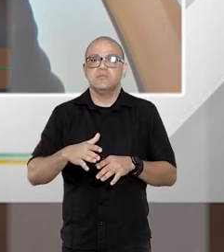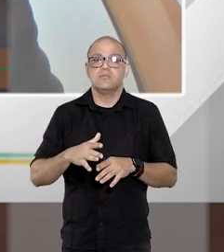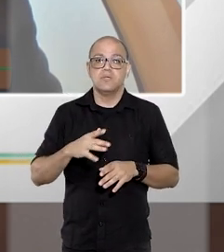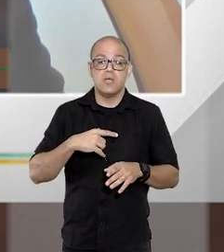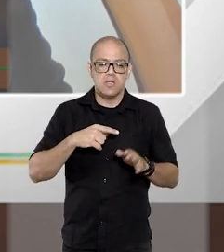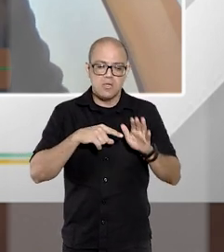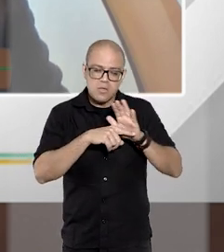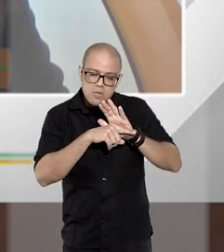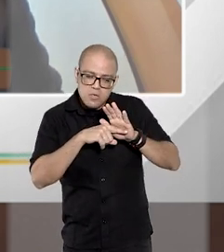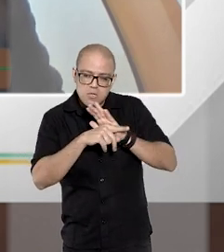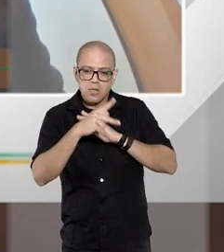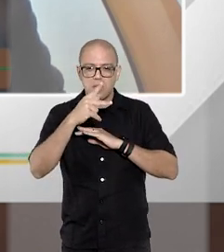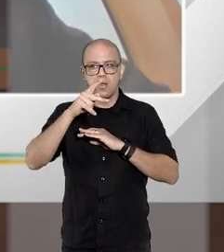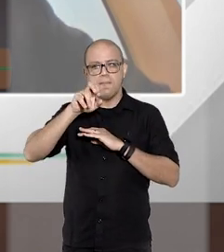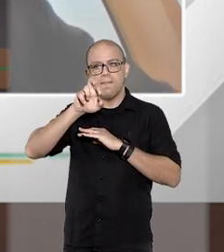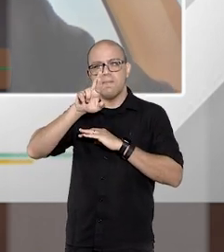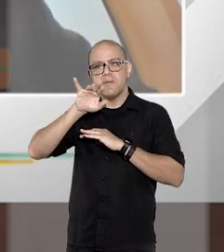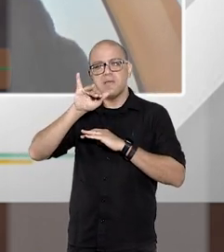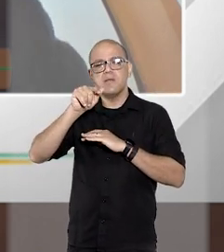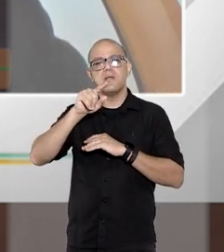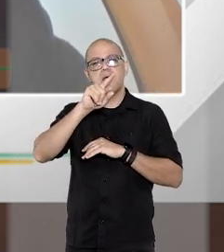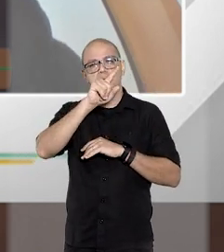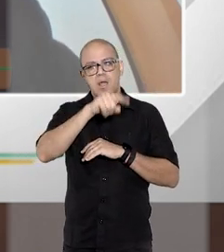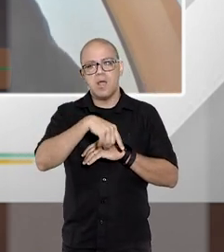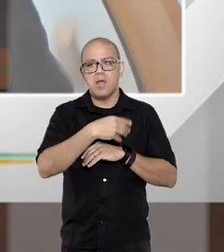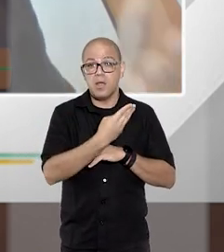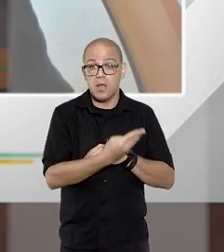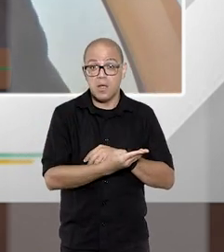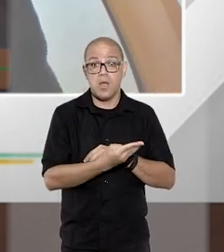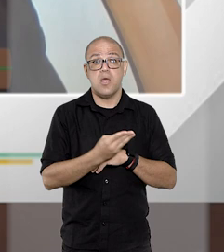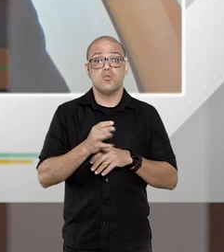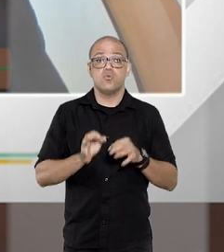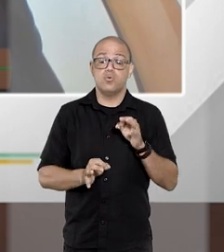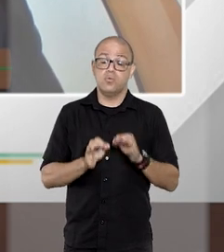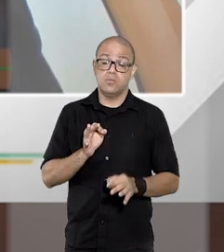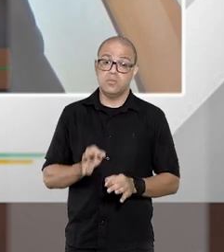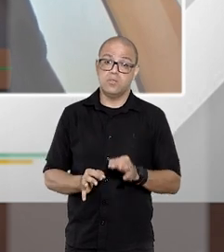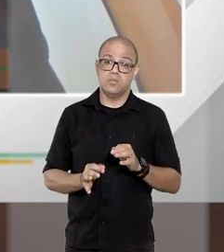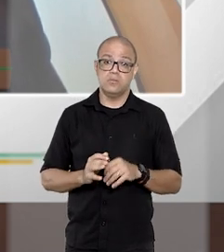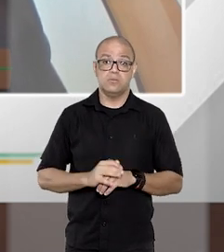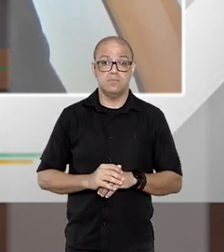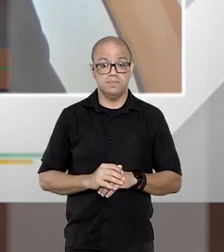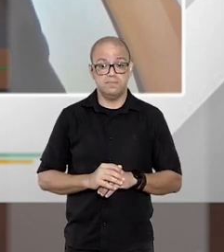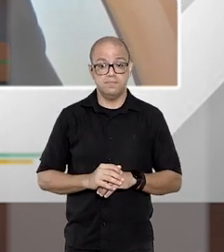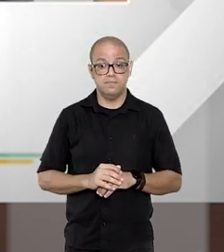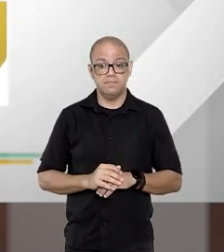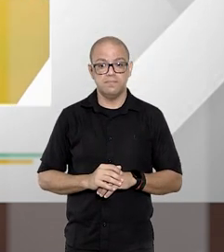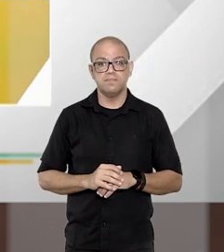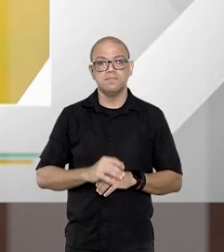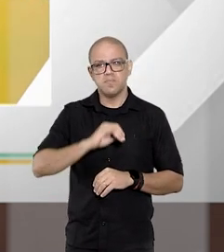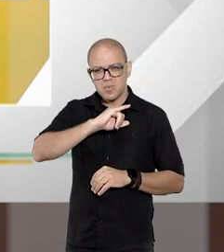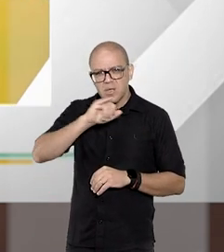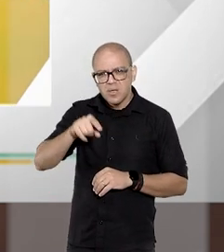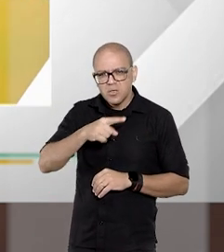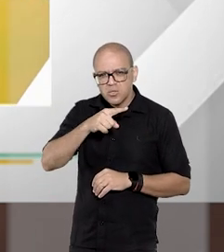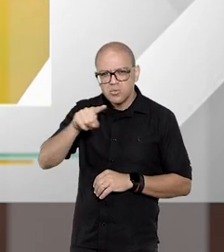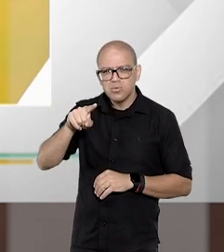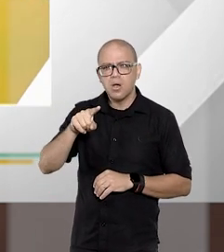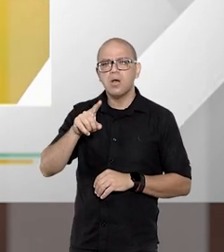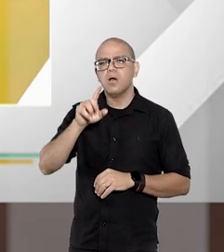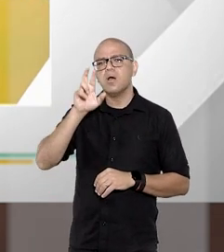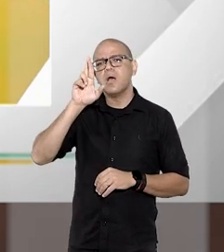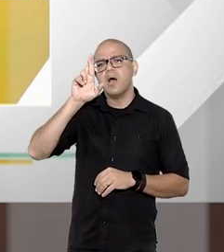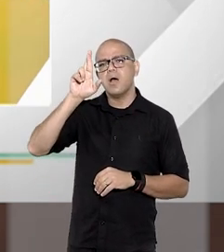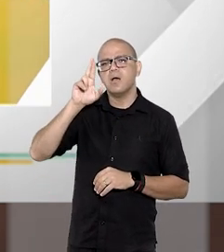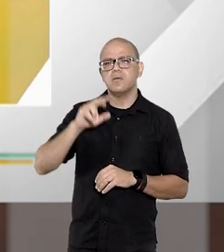perícia é sim uma causa de competência dos Juizados Dr. João Luiz e